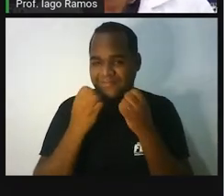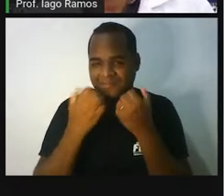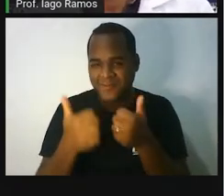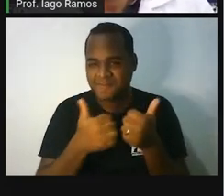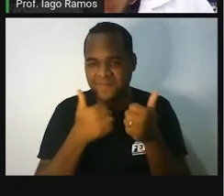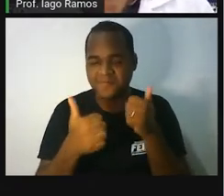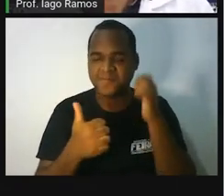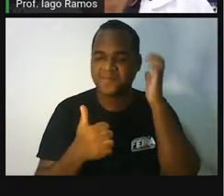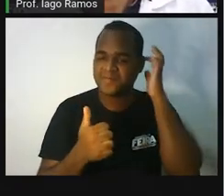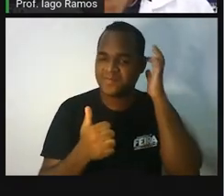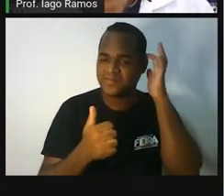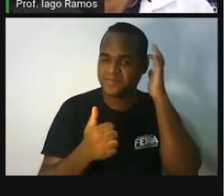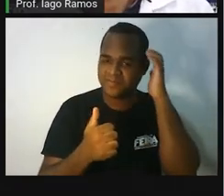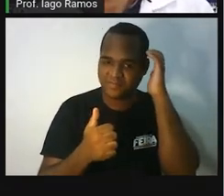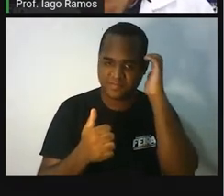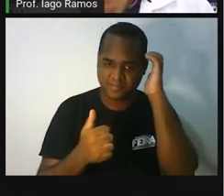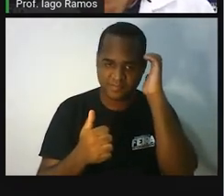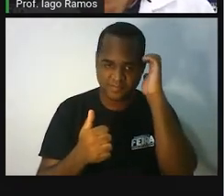Bom.